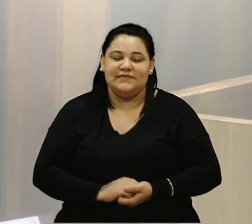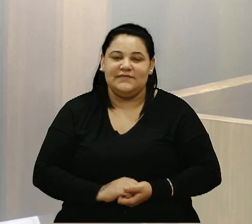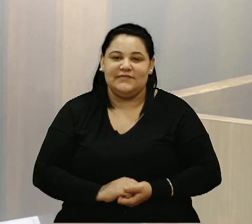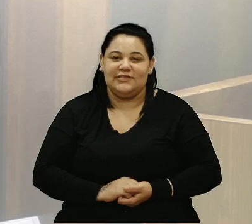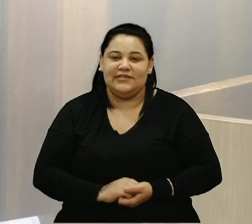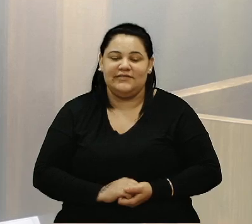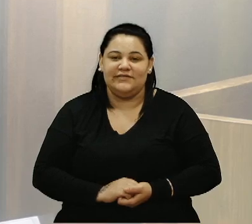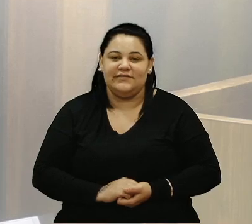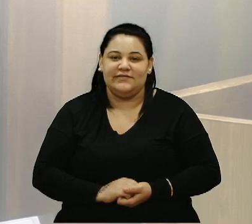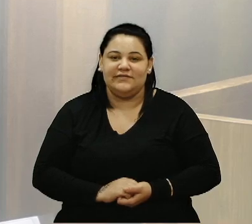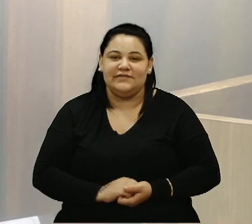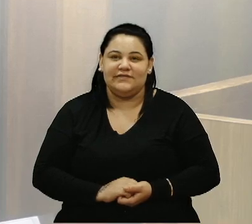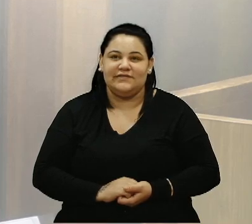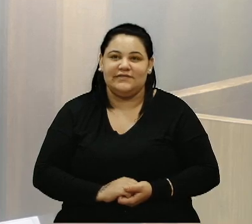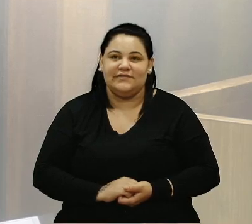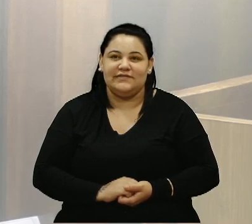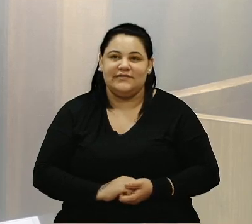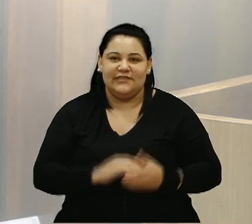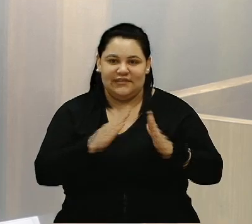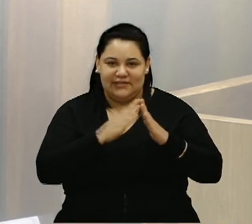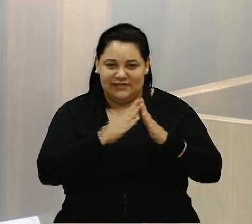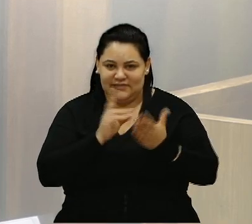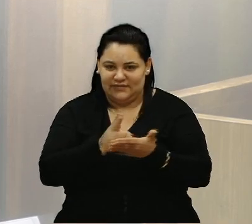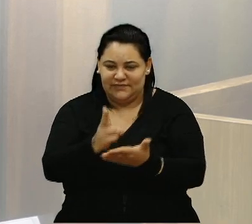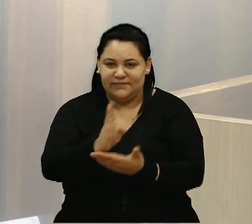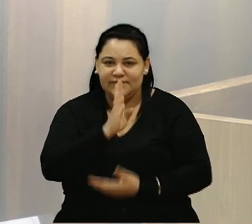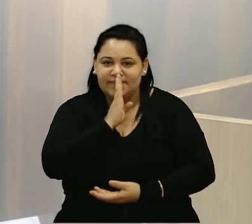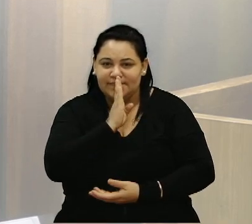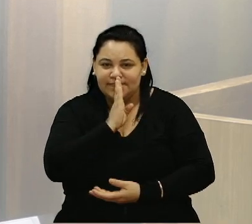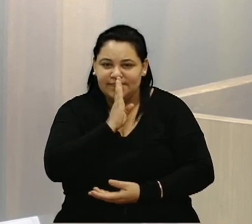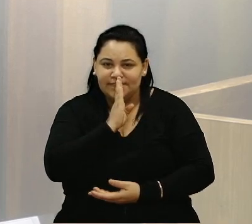num silêncio absoluto?